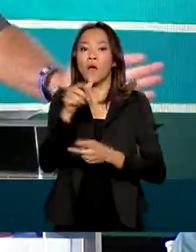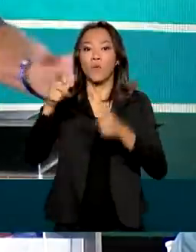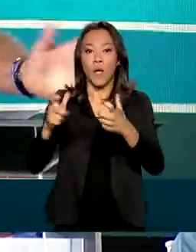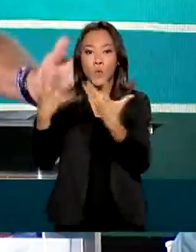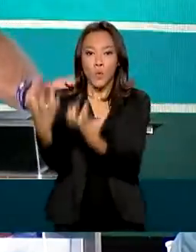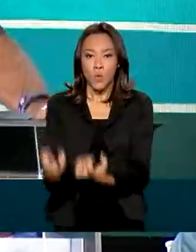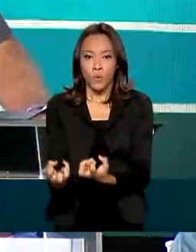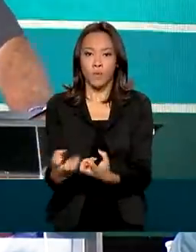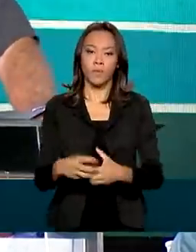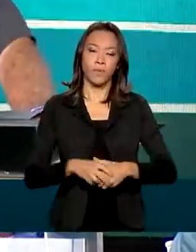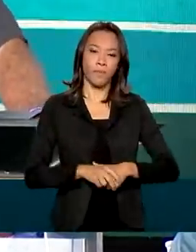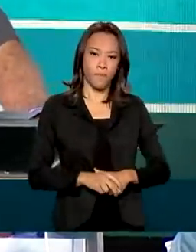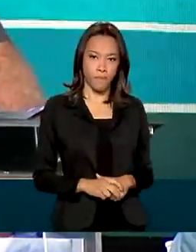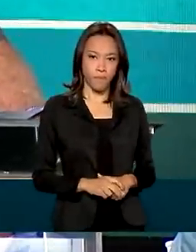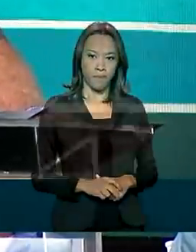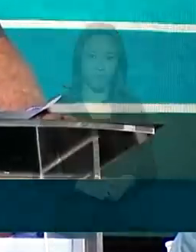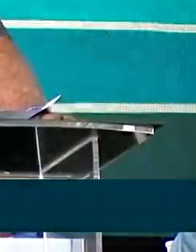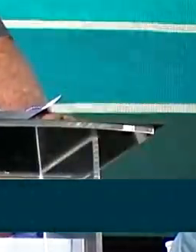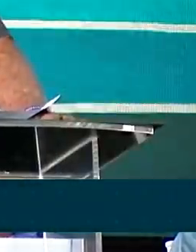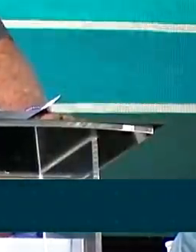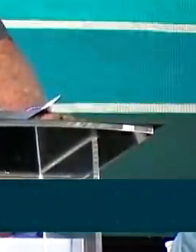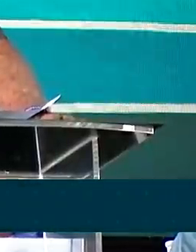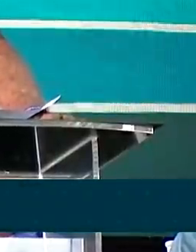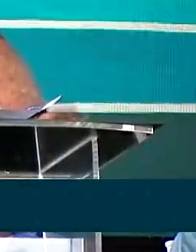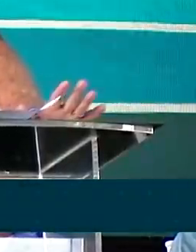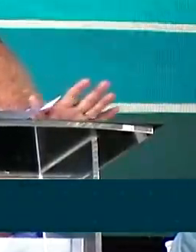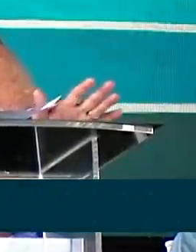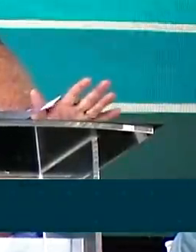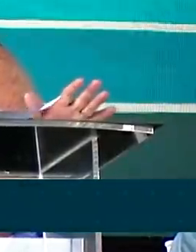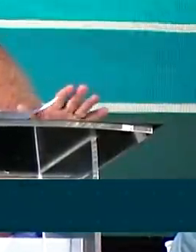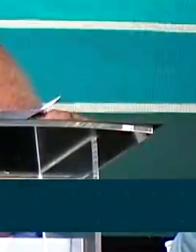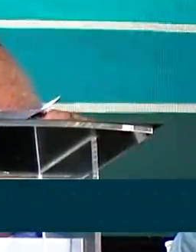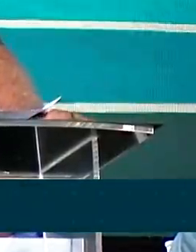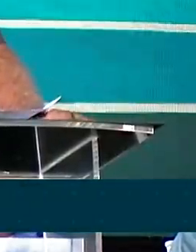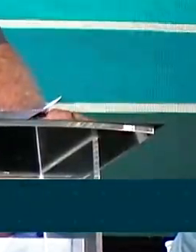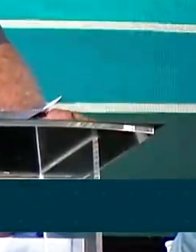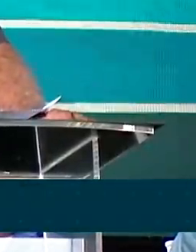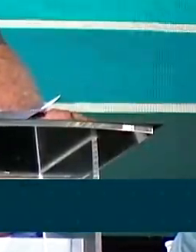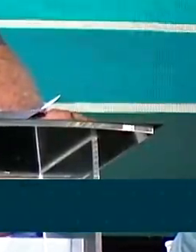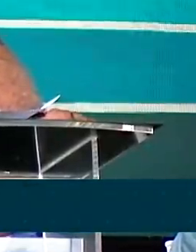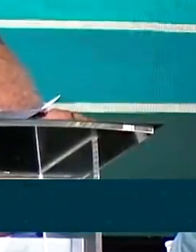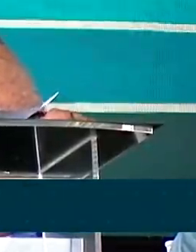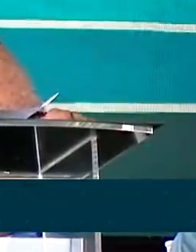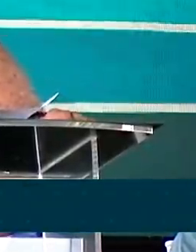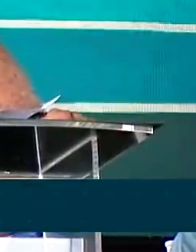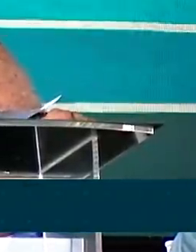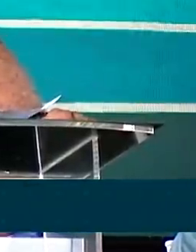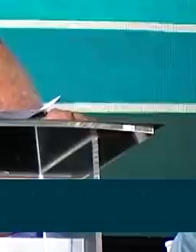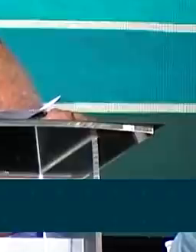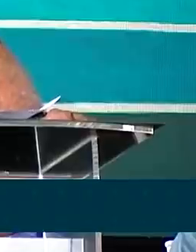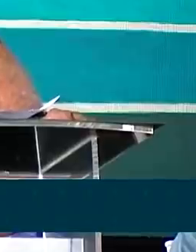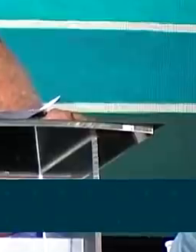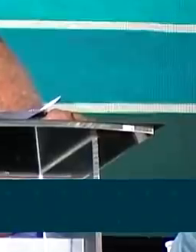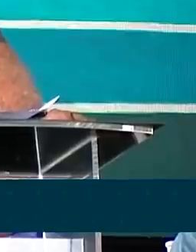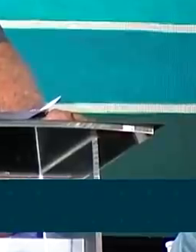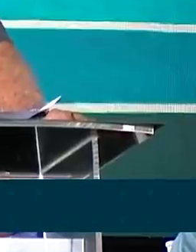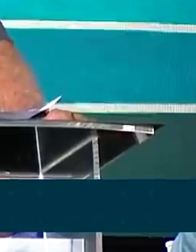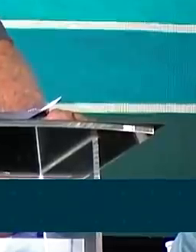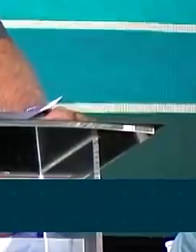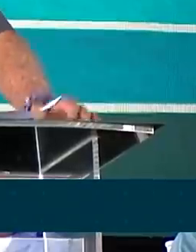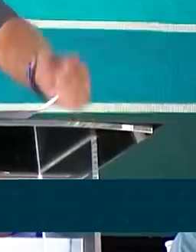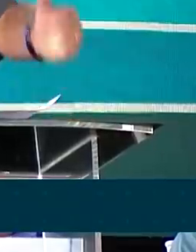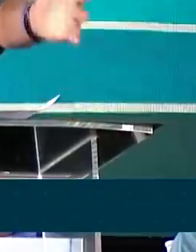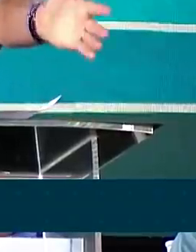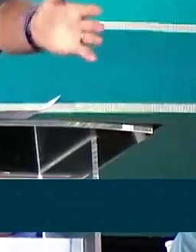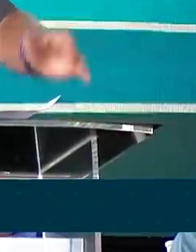Preservando esses mananciais, nós estamos garantindo que o velho Chico vai continuar com água. Água o